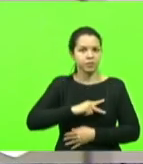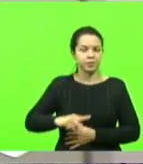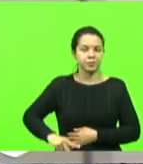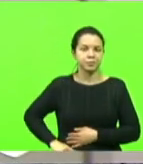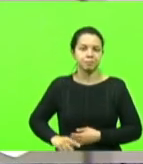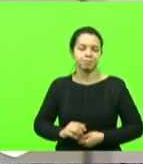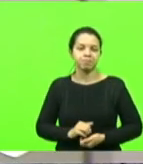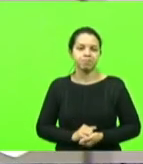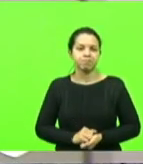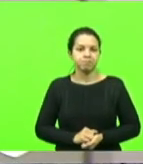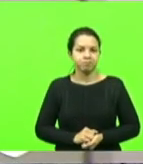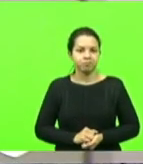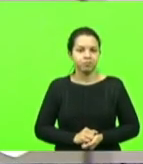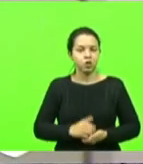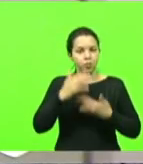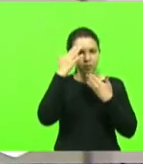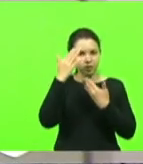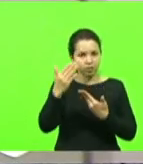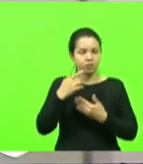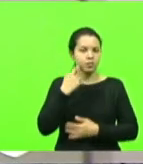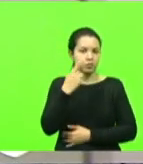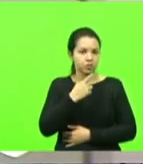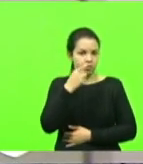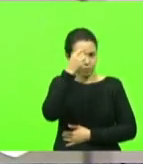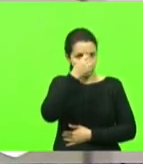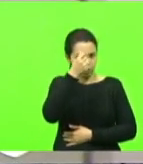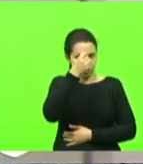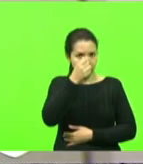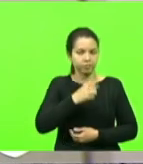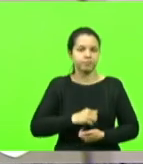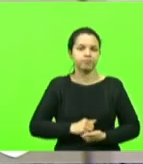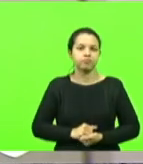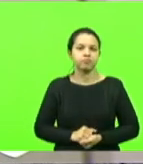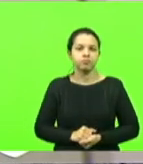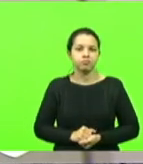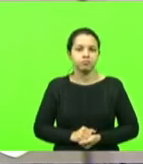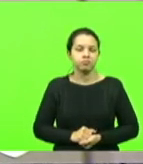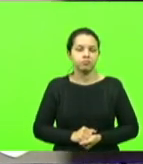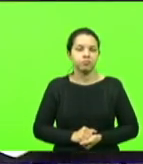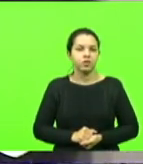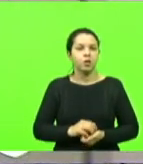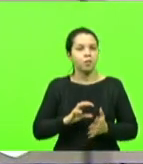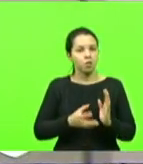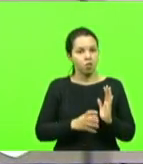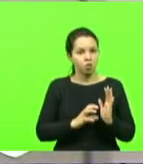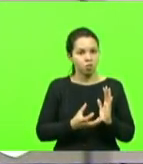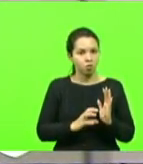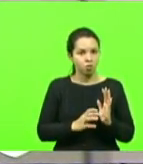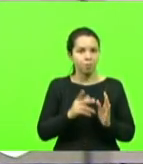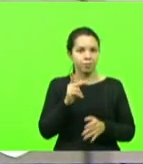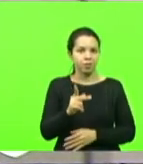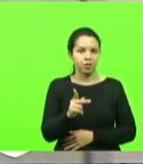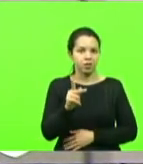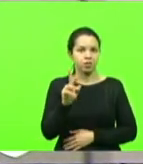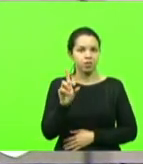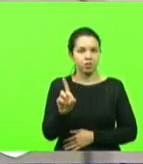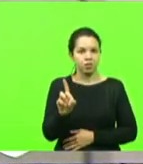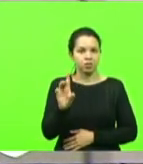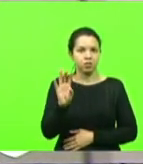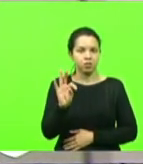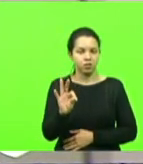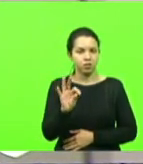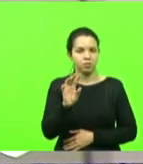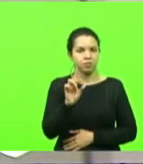Muito obrigado, deputado Maurício Cudilac. Próximo bloco, bloco PDT, PSDB